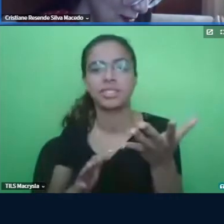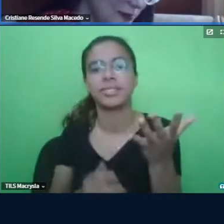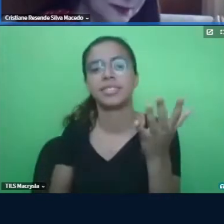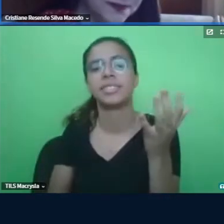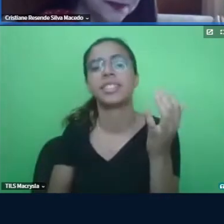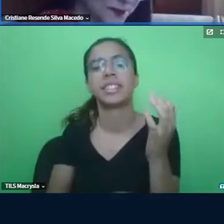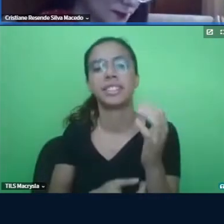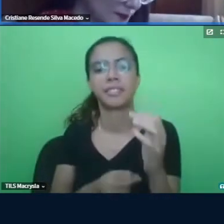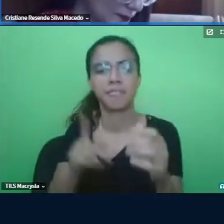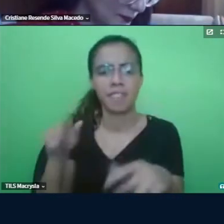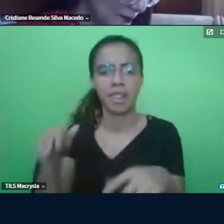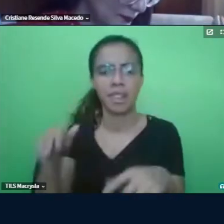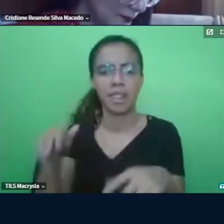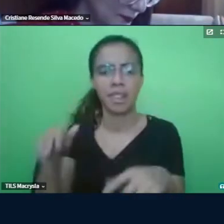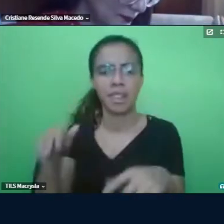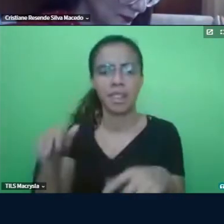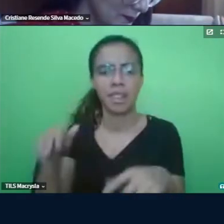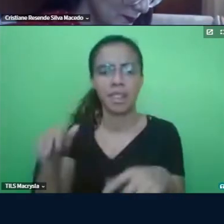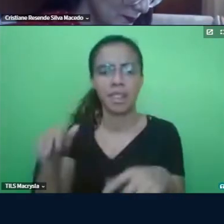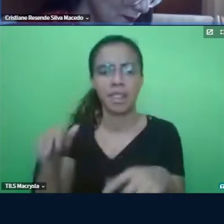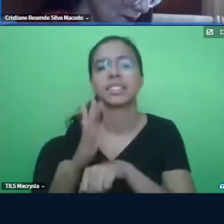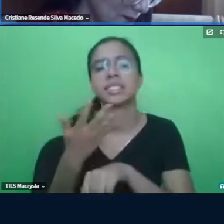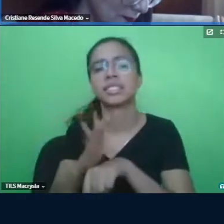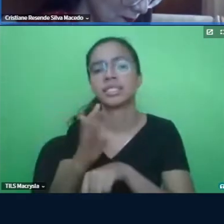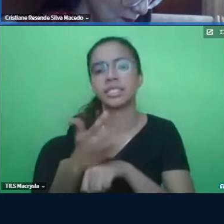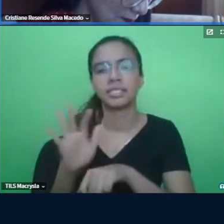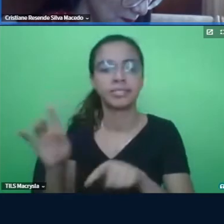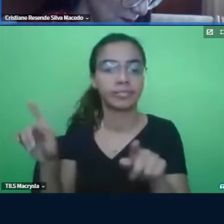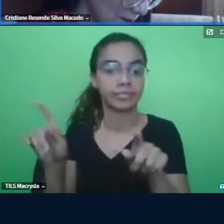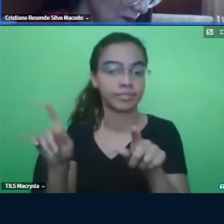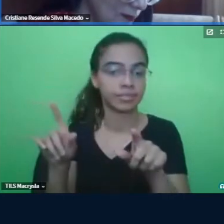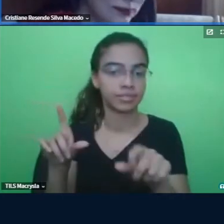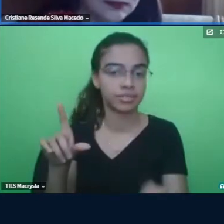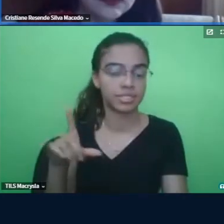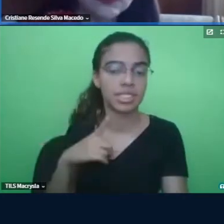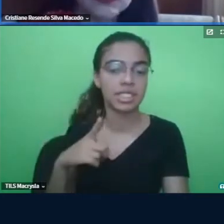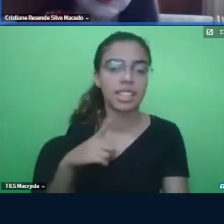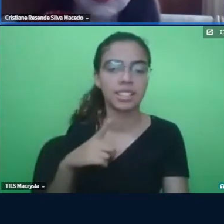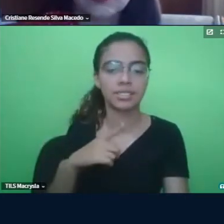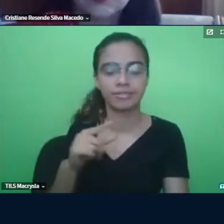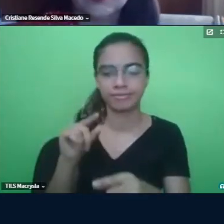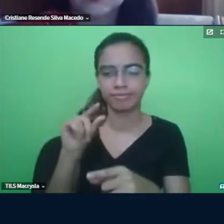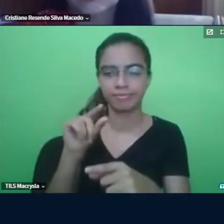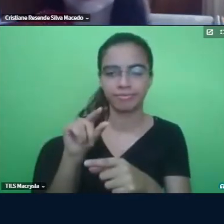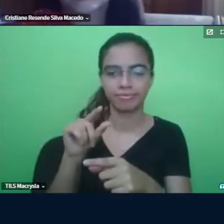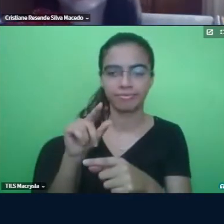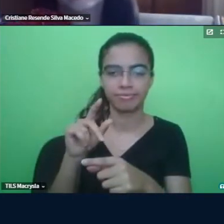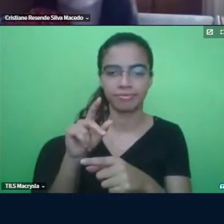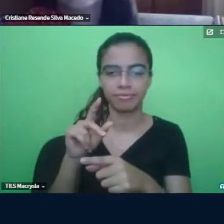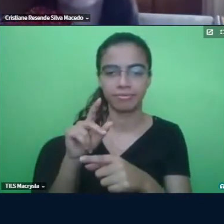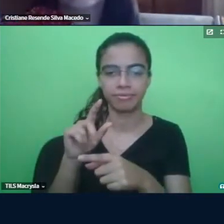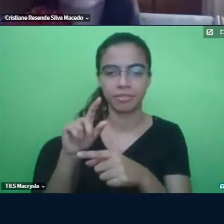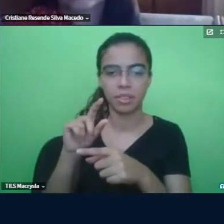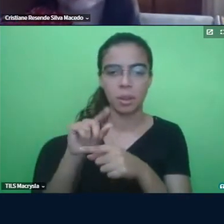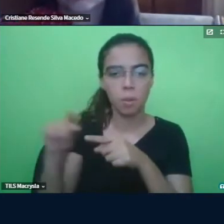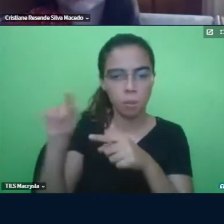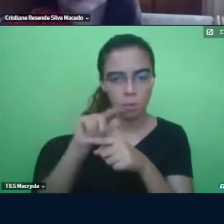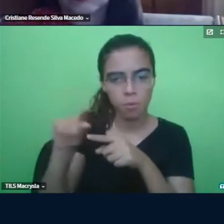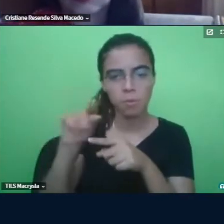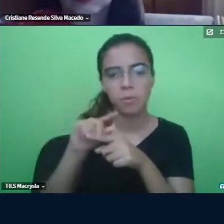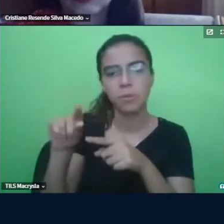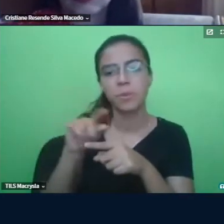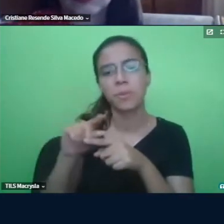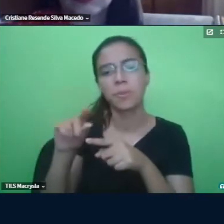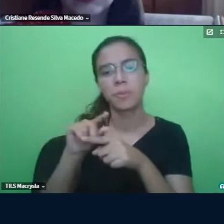Super práticas, daria um workshop a sua dissertação, assim, né? Porque é muito prático as